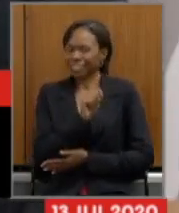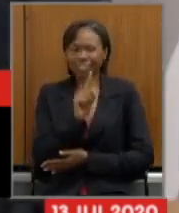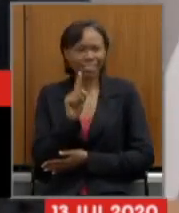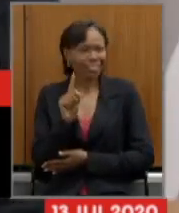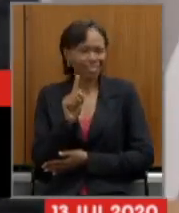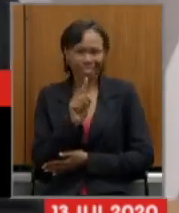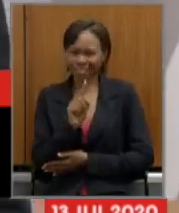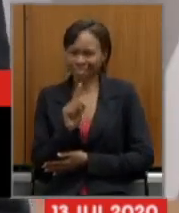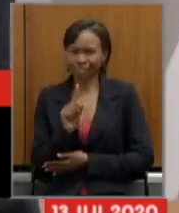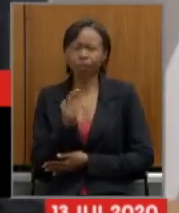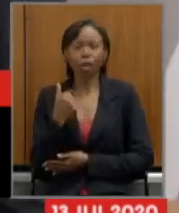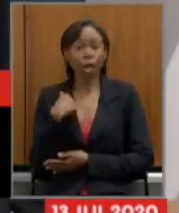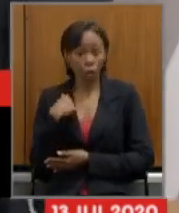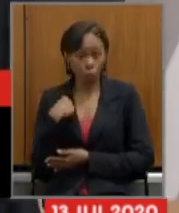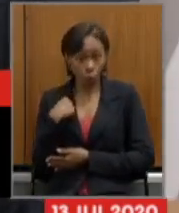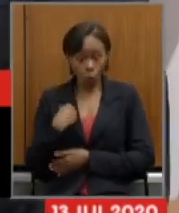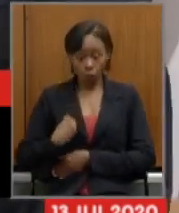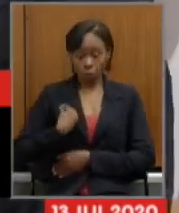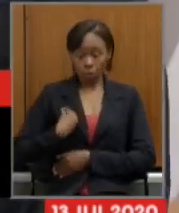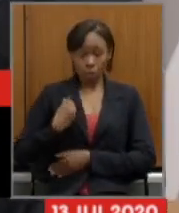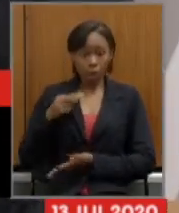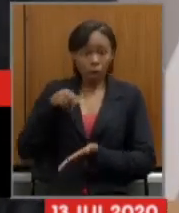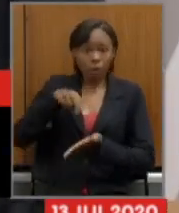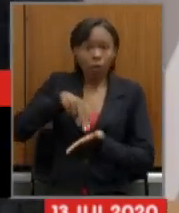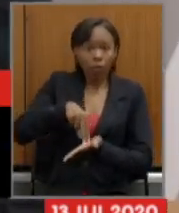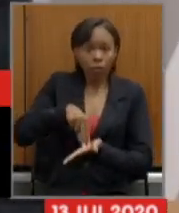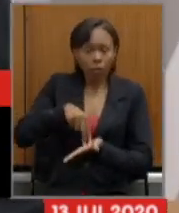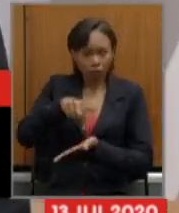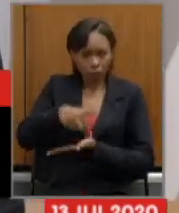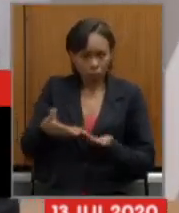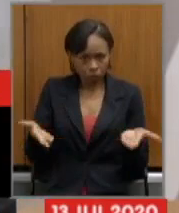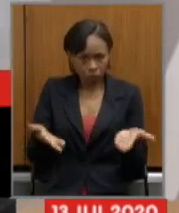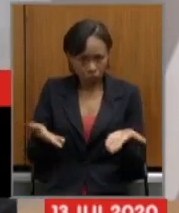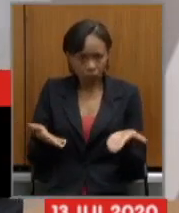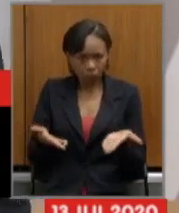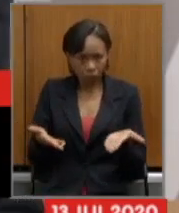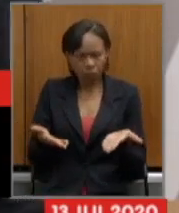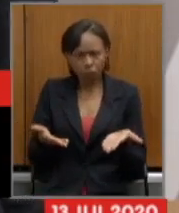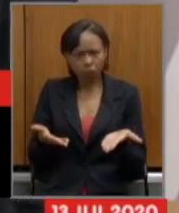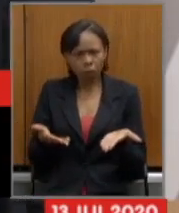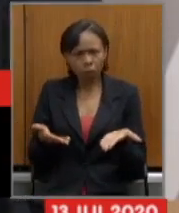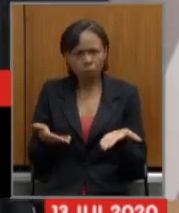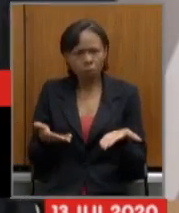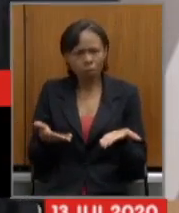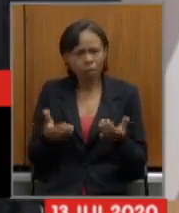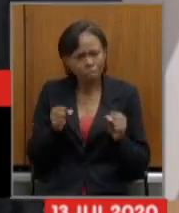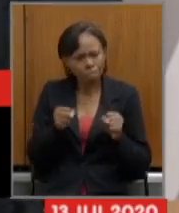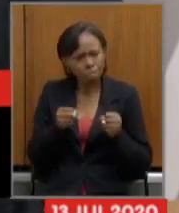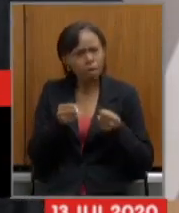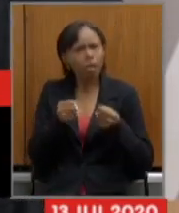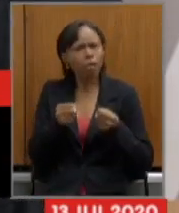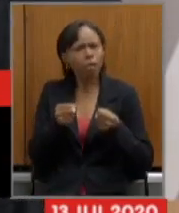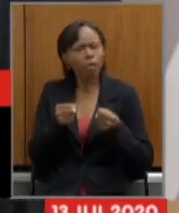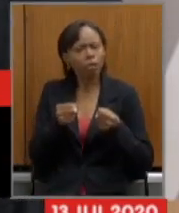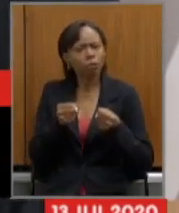eu vim aqui agora estou aqui agora deputado professor Cleiton para fazer uma defesa do parlamento